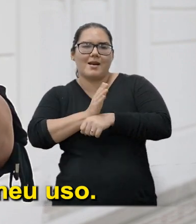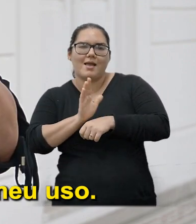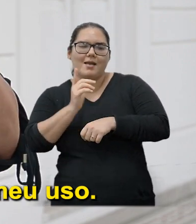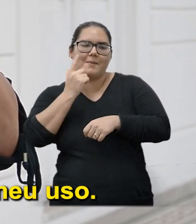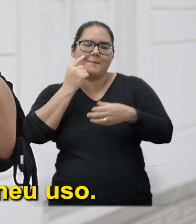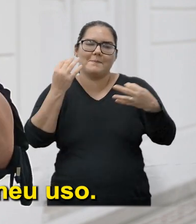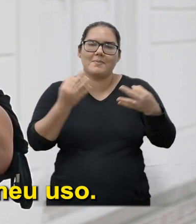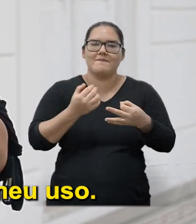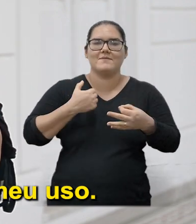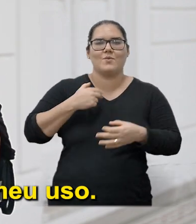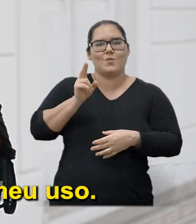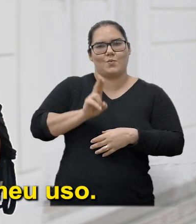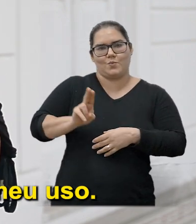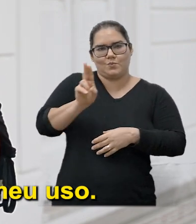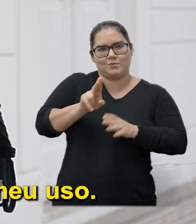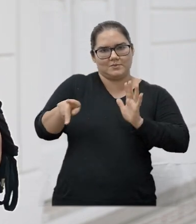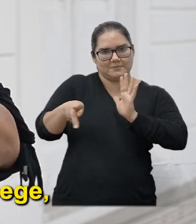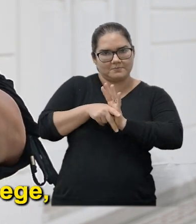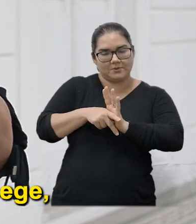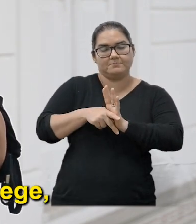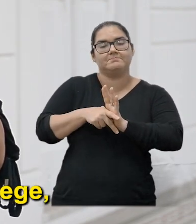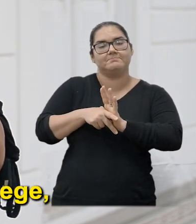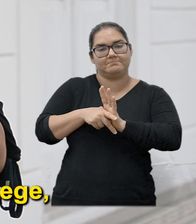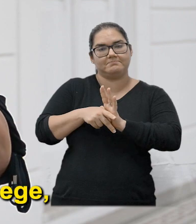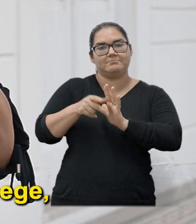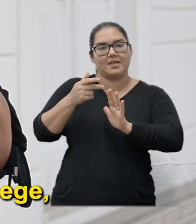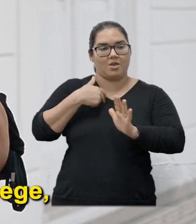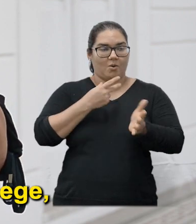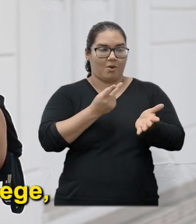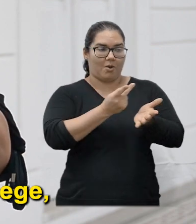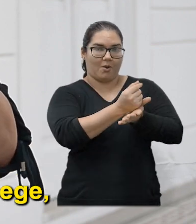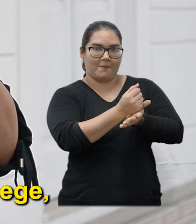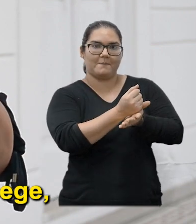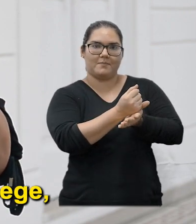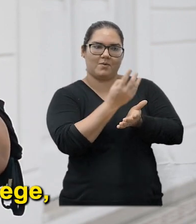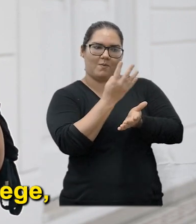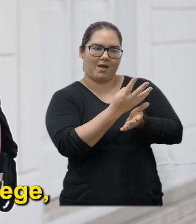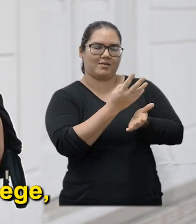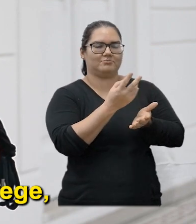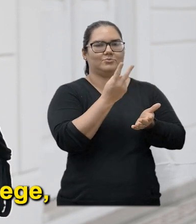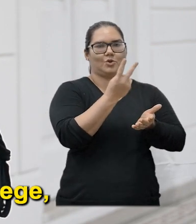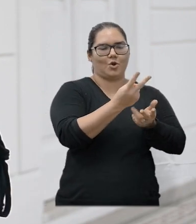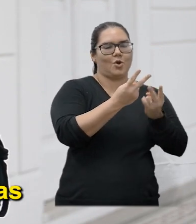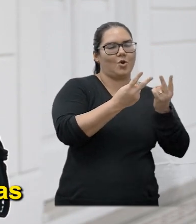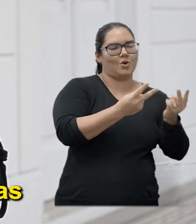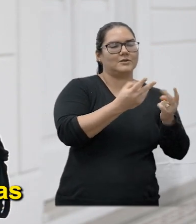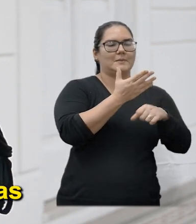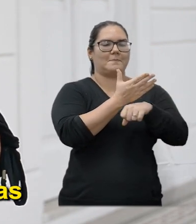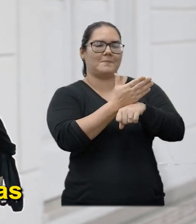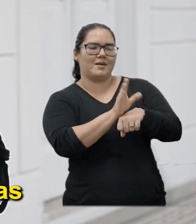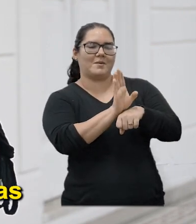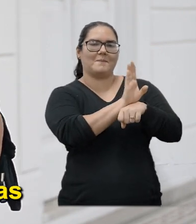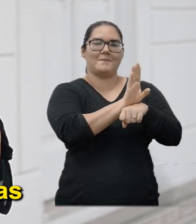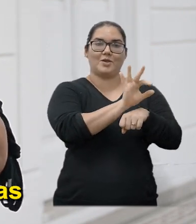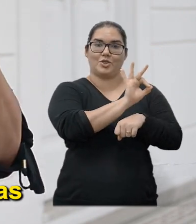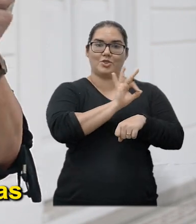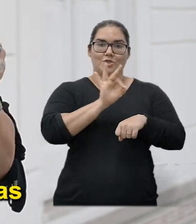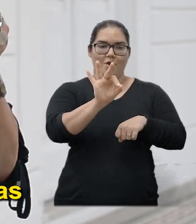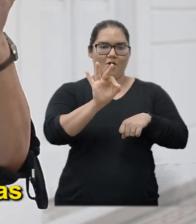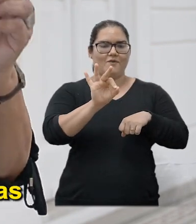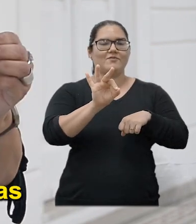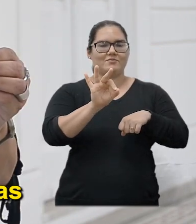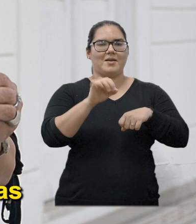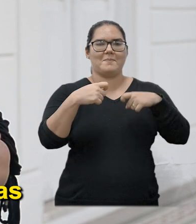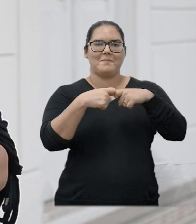perfeitas Para meu uso Levei para casa Dois pares Um branco E um bege Das minhas Novas meias